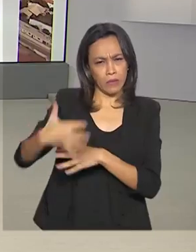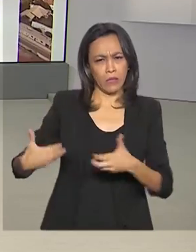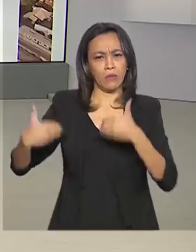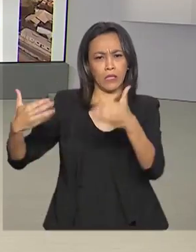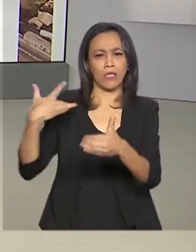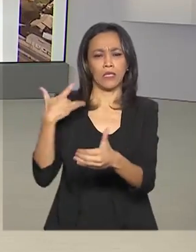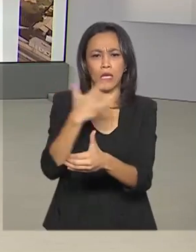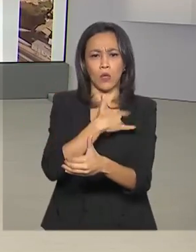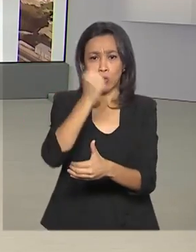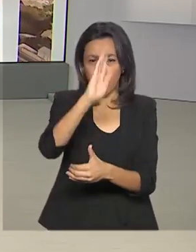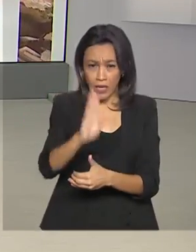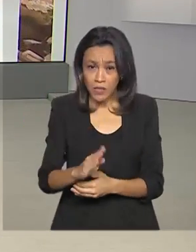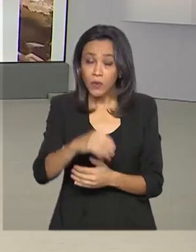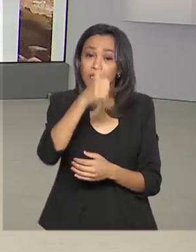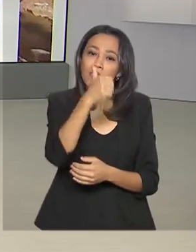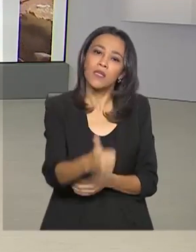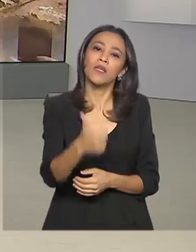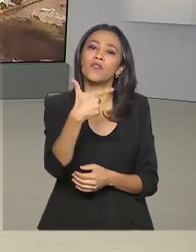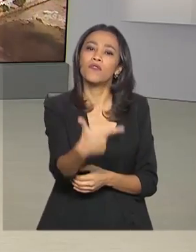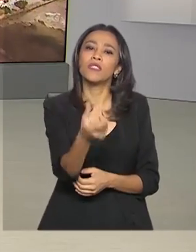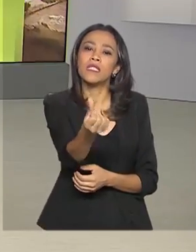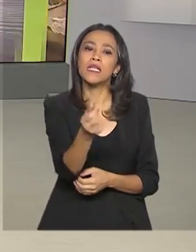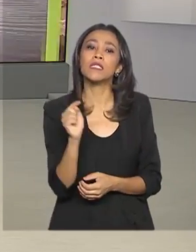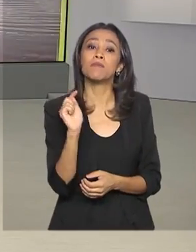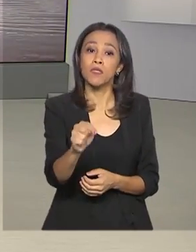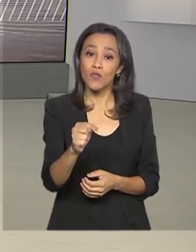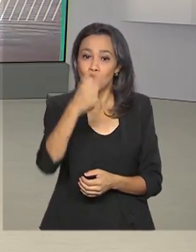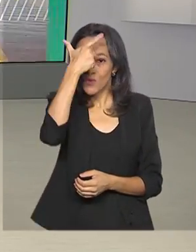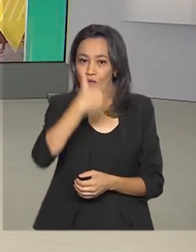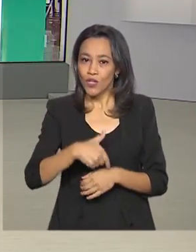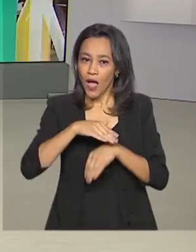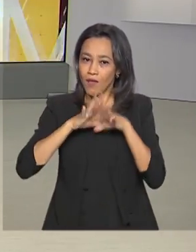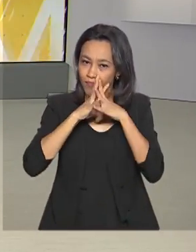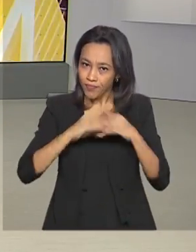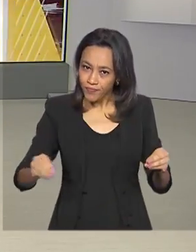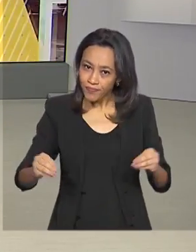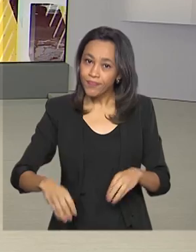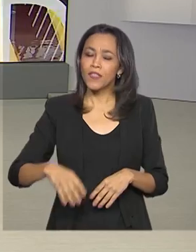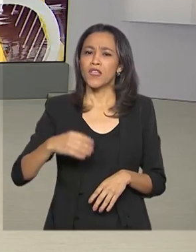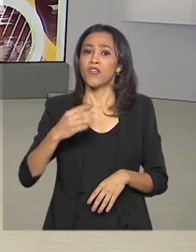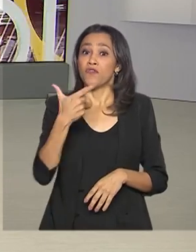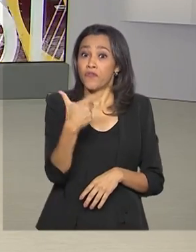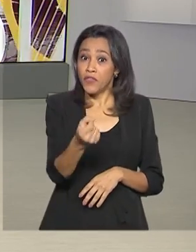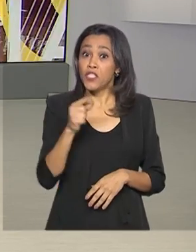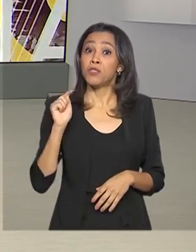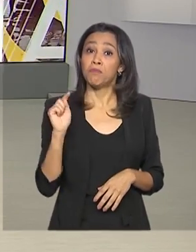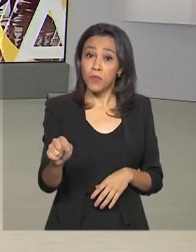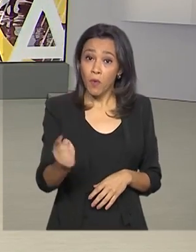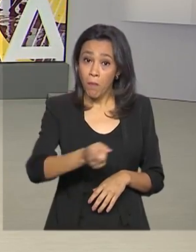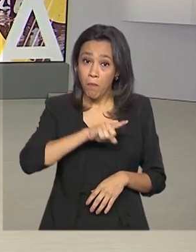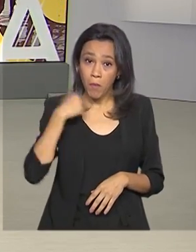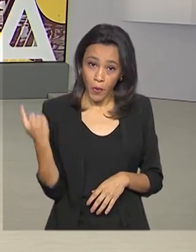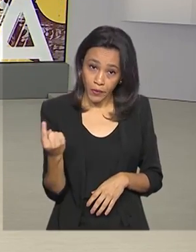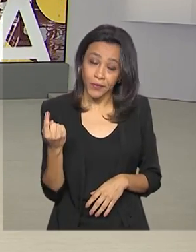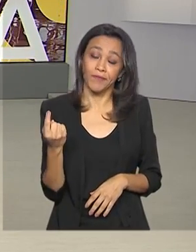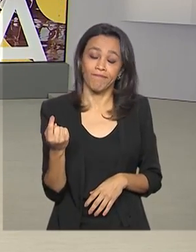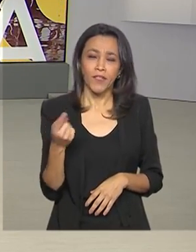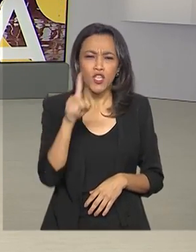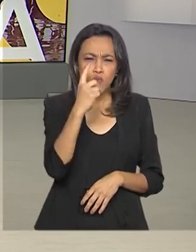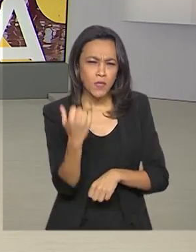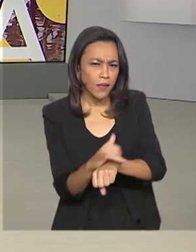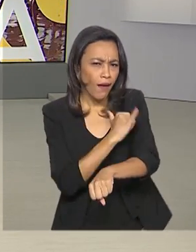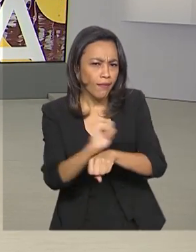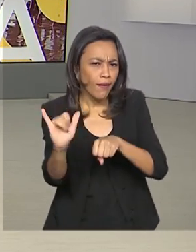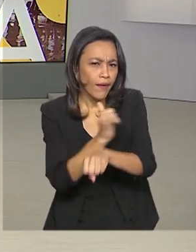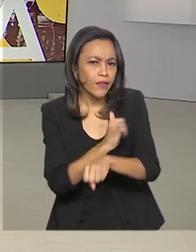o Brasil tem 126 mil pacientes recuperados. São 20 mil mortes. E uma das estratégias para combater a